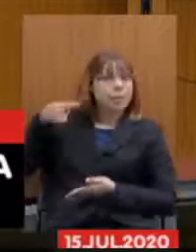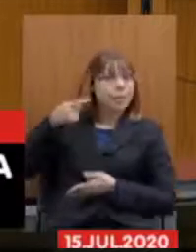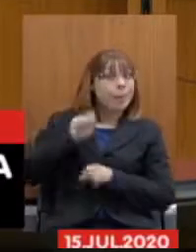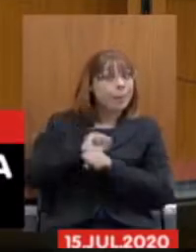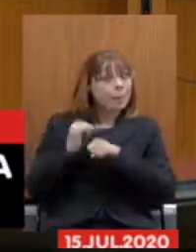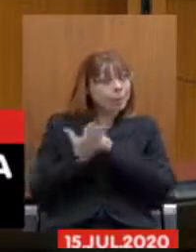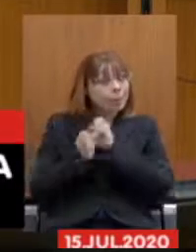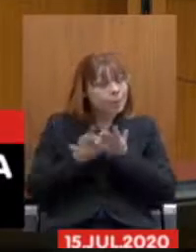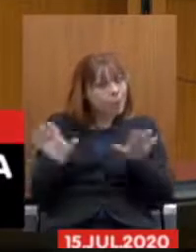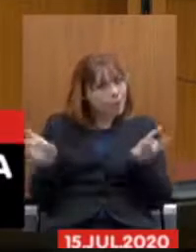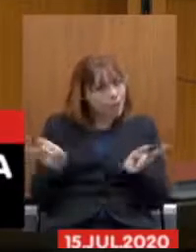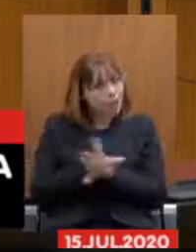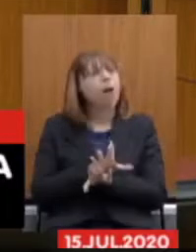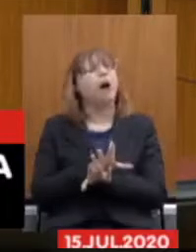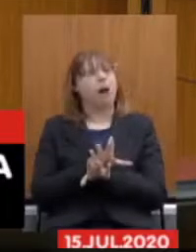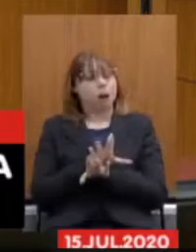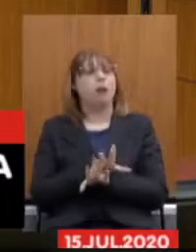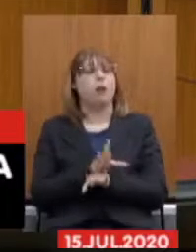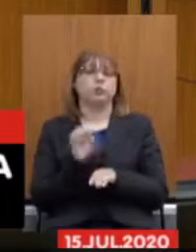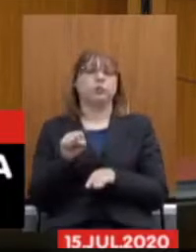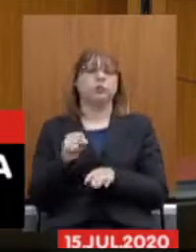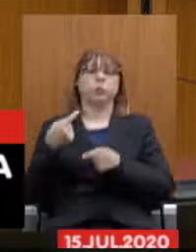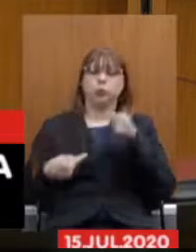se faça um debate